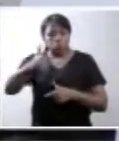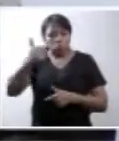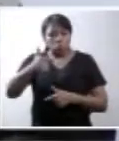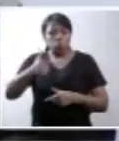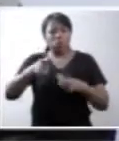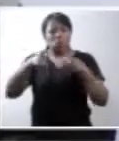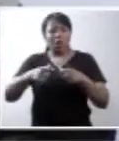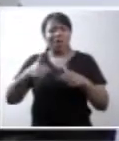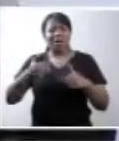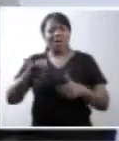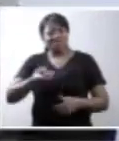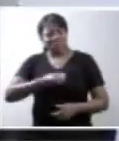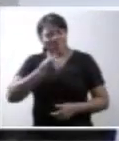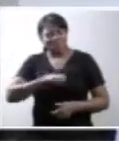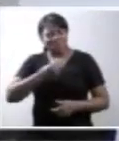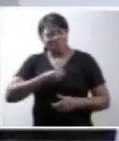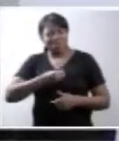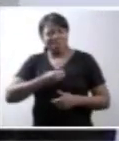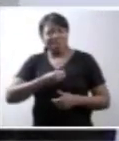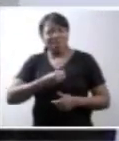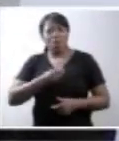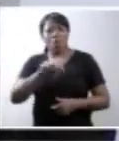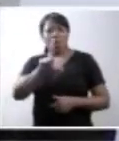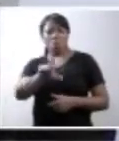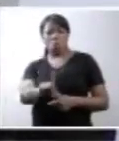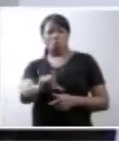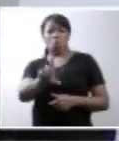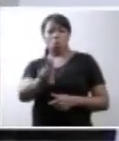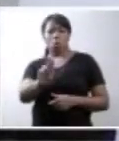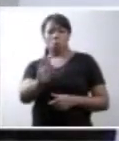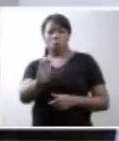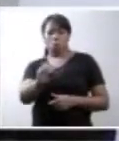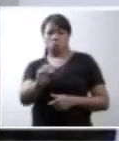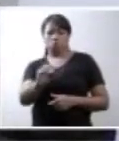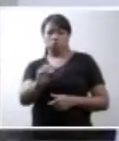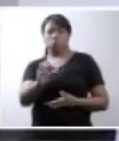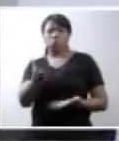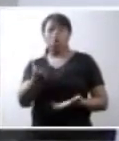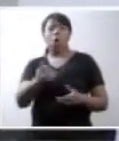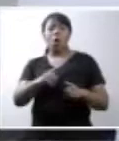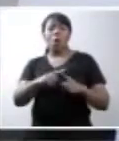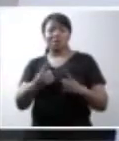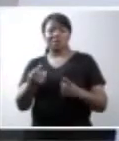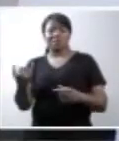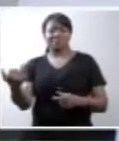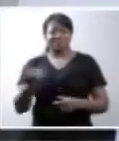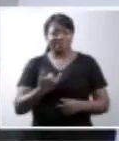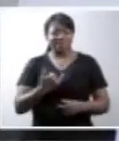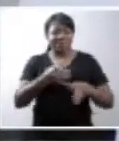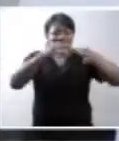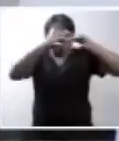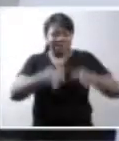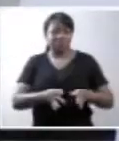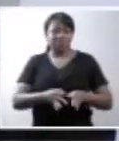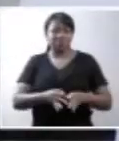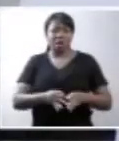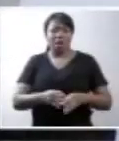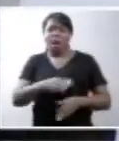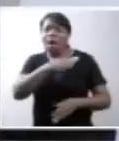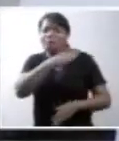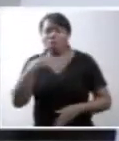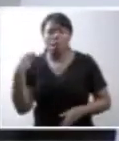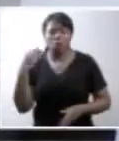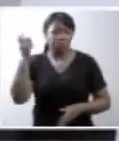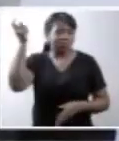viver o luto no momento apropriado, quando lhes é informada a certeza do diagnóstico da morte cerebral.